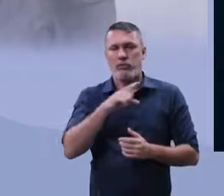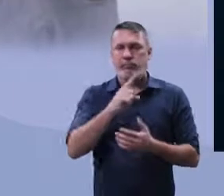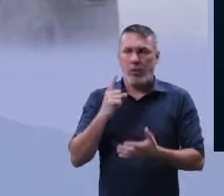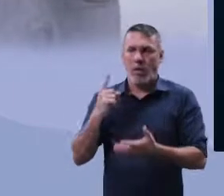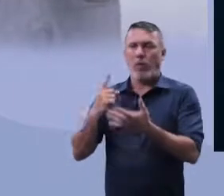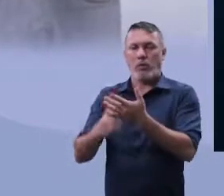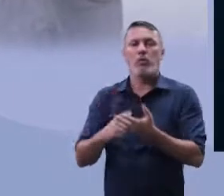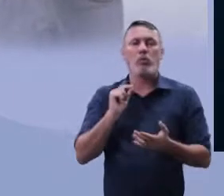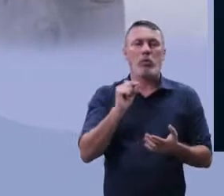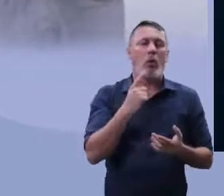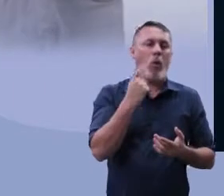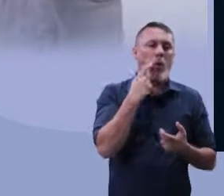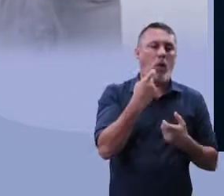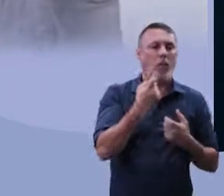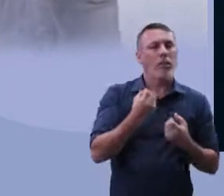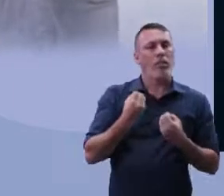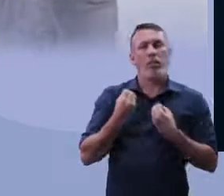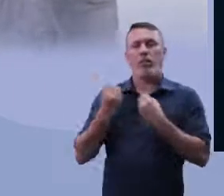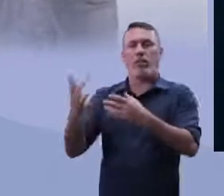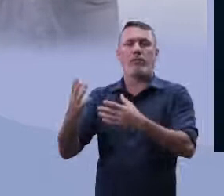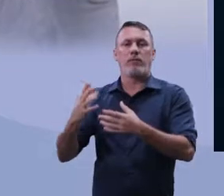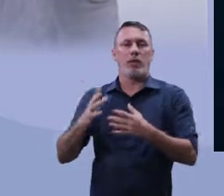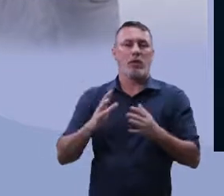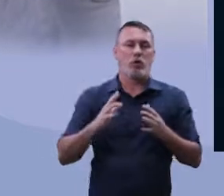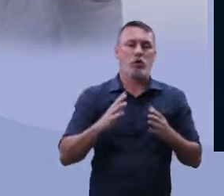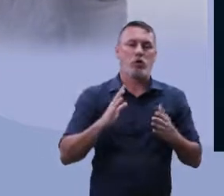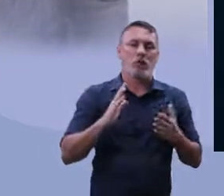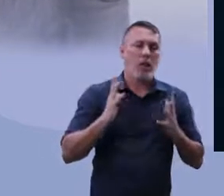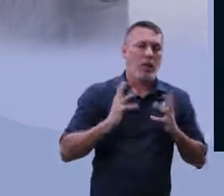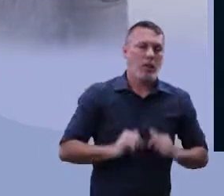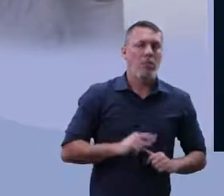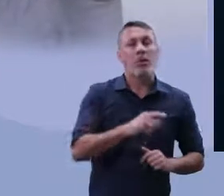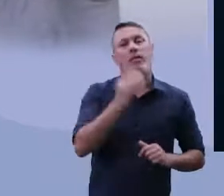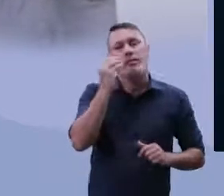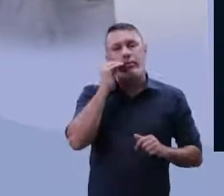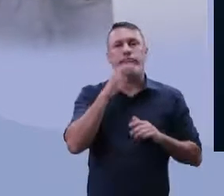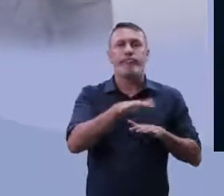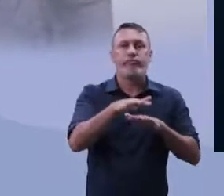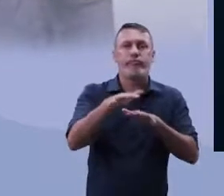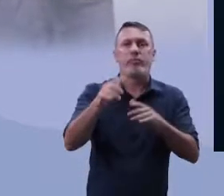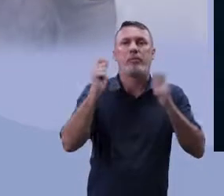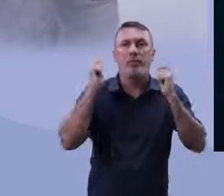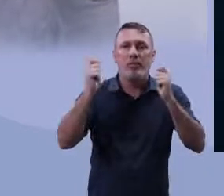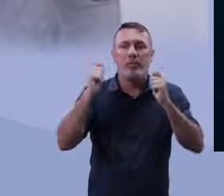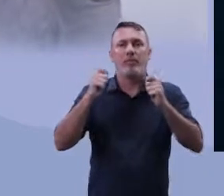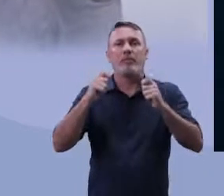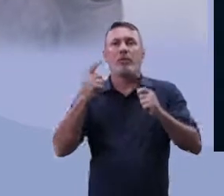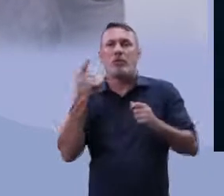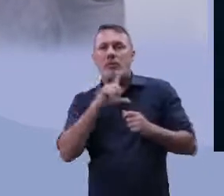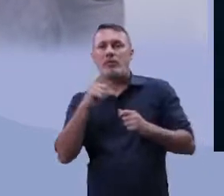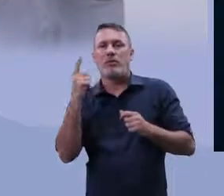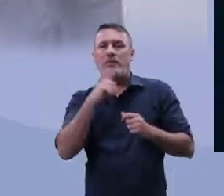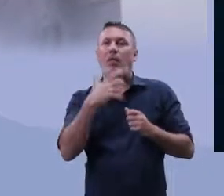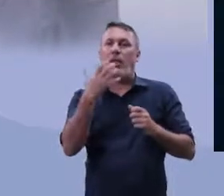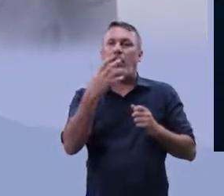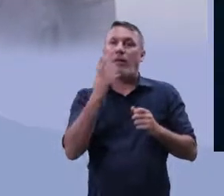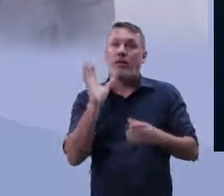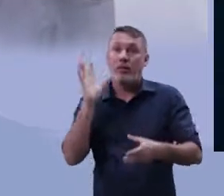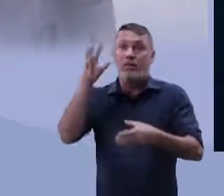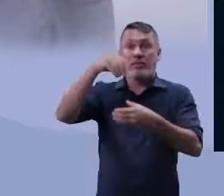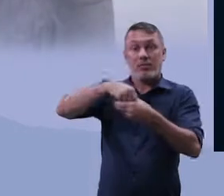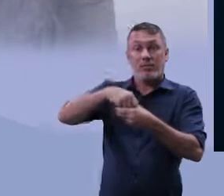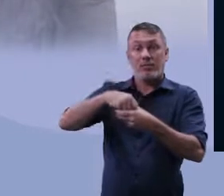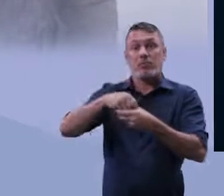eles depuseram as armas, e, mais uma vez, assim como outros, tentaram as vias legais. Ou seja, colocar legisladores,